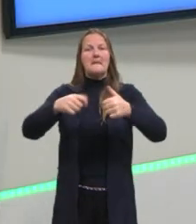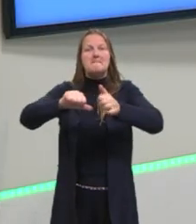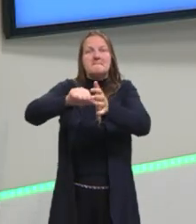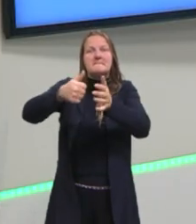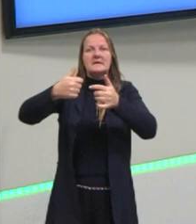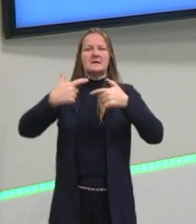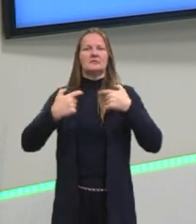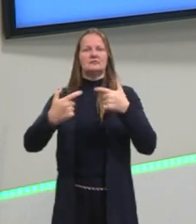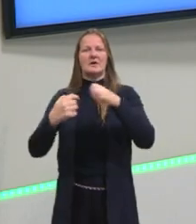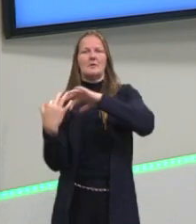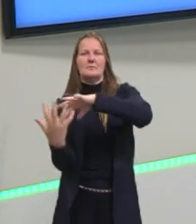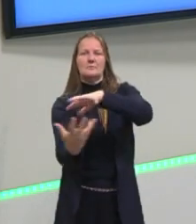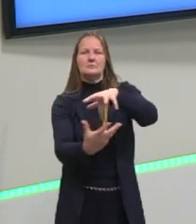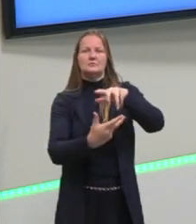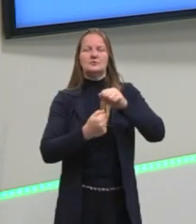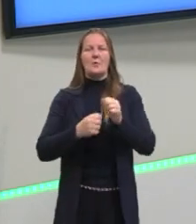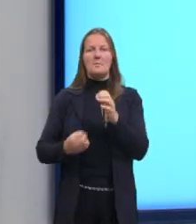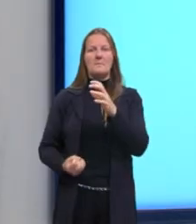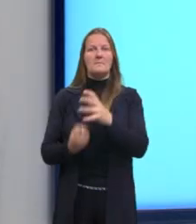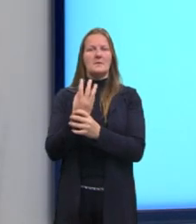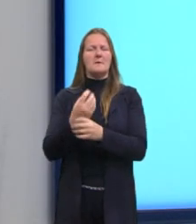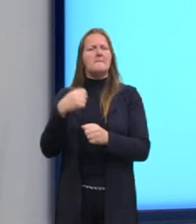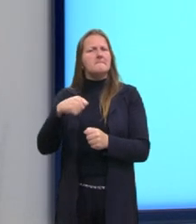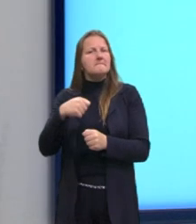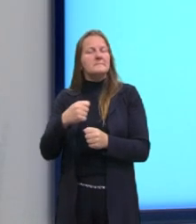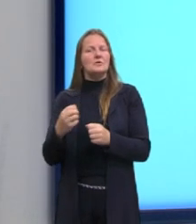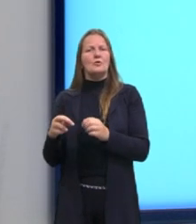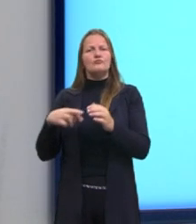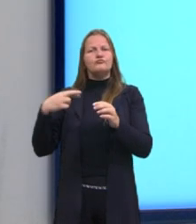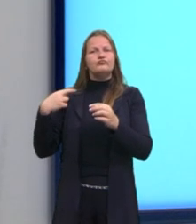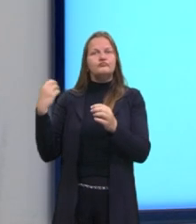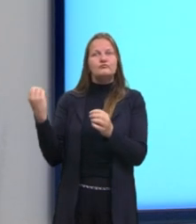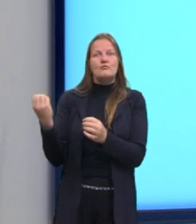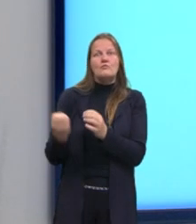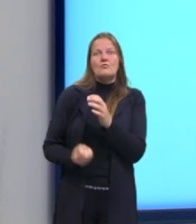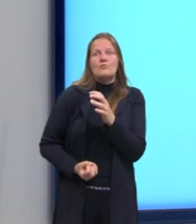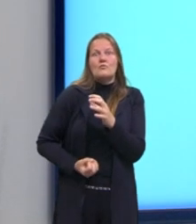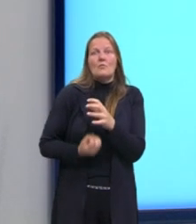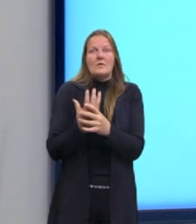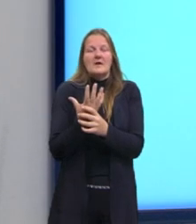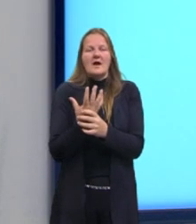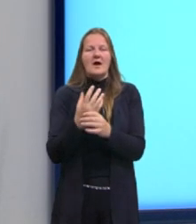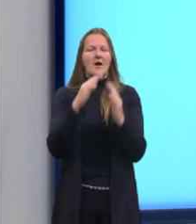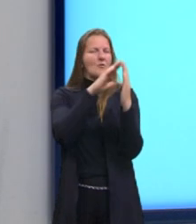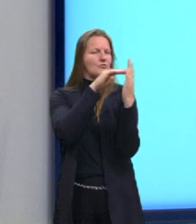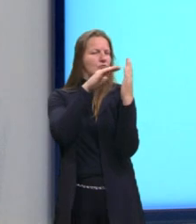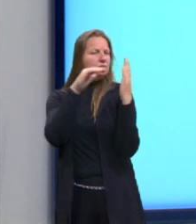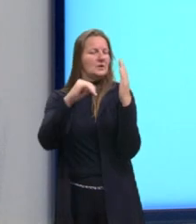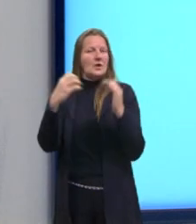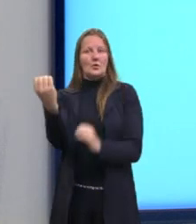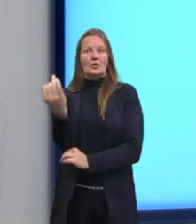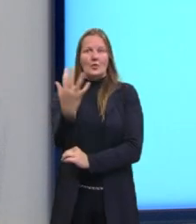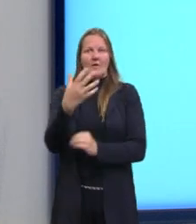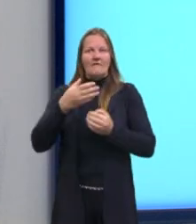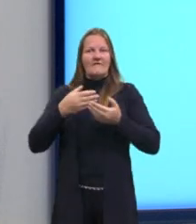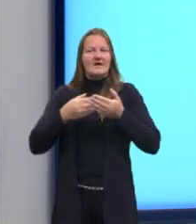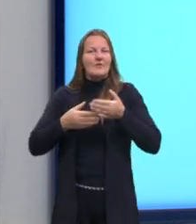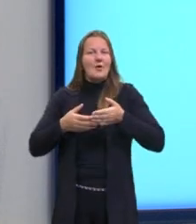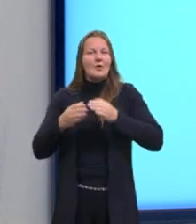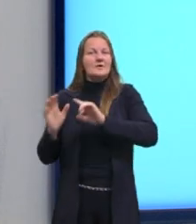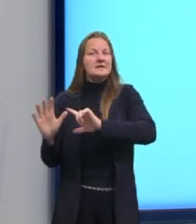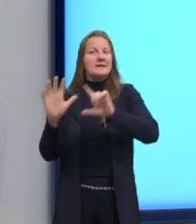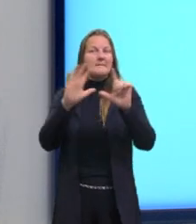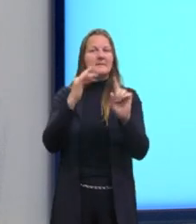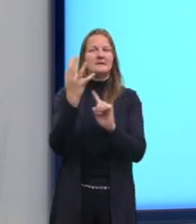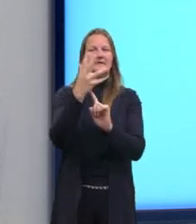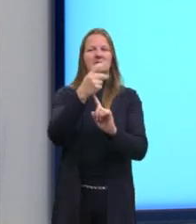Mundial. Então, surge a necessidade de recorrer a uma nova estética, nascendo a Semana de